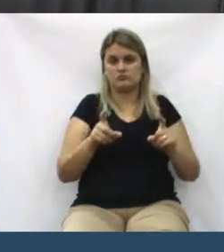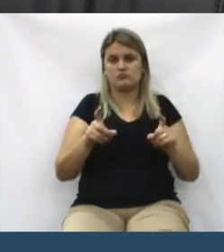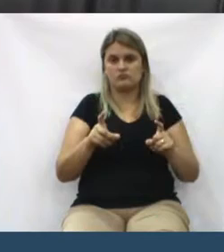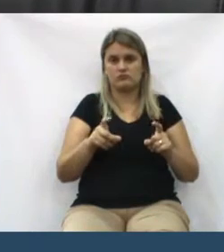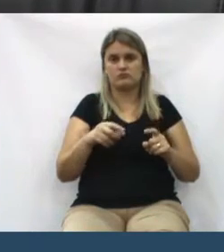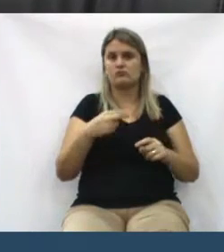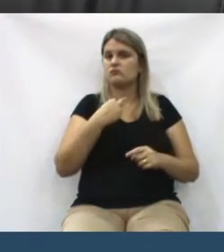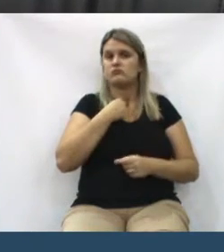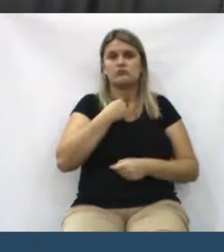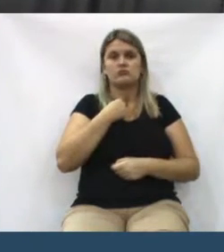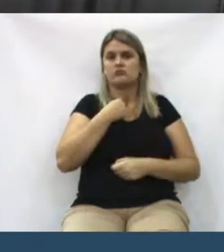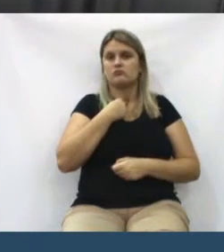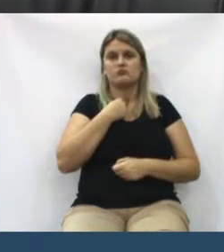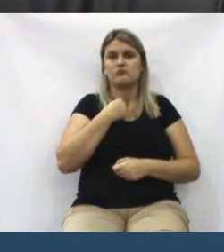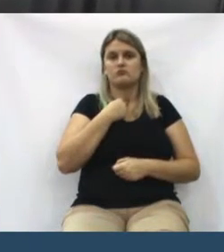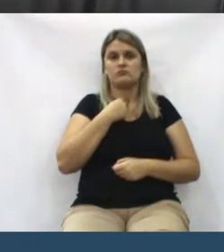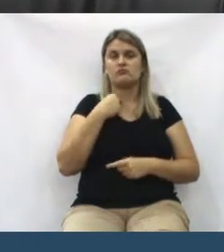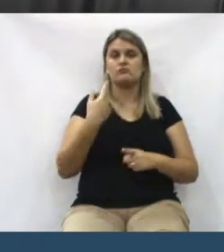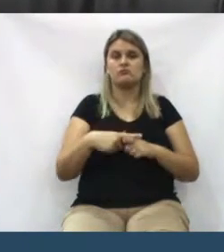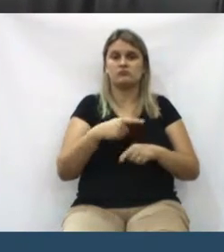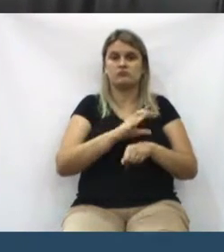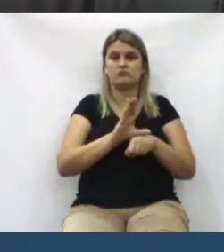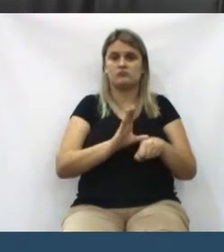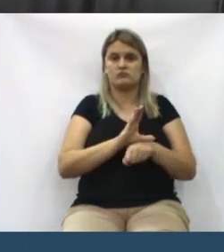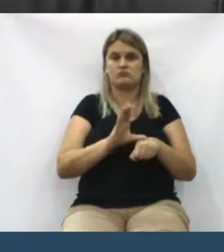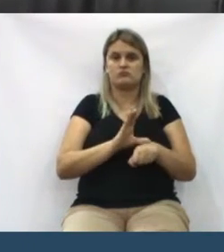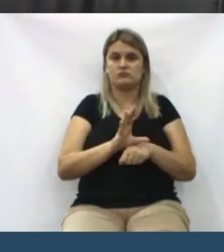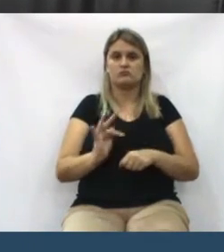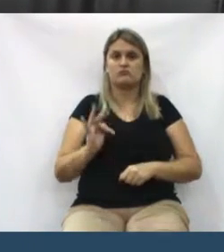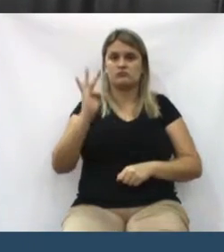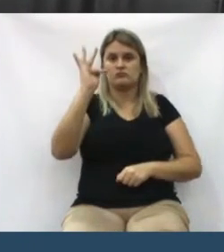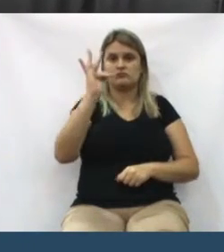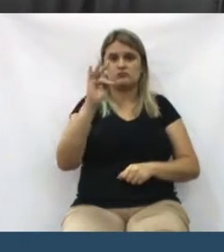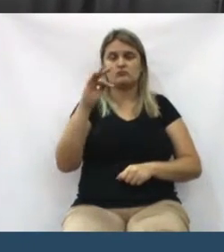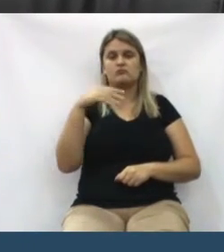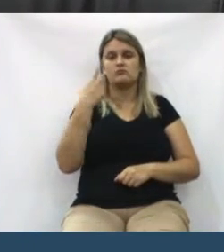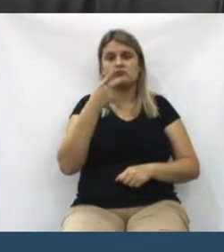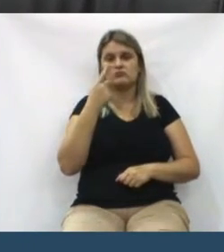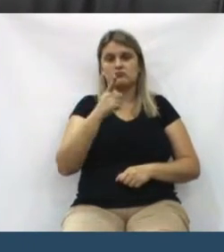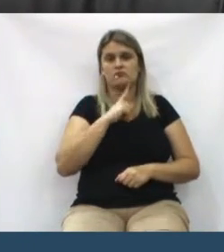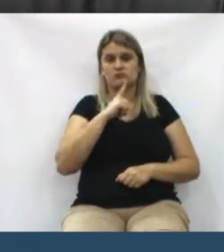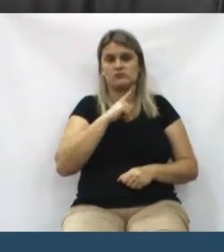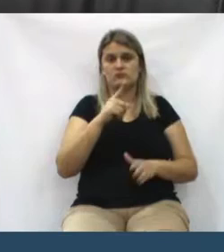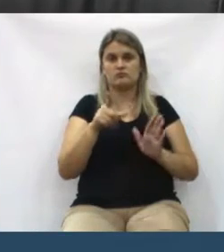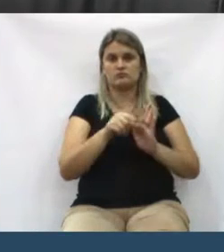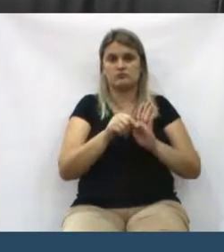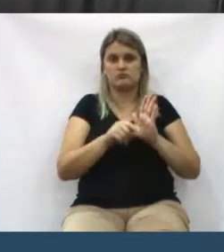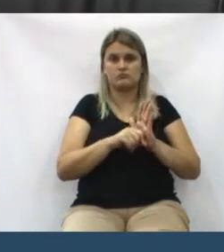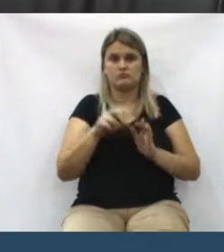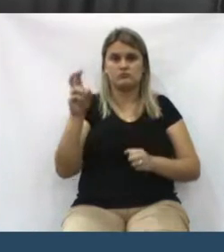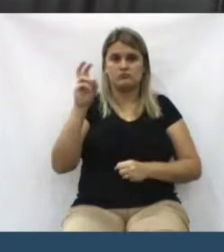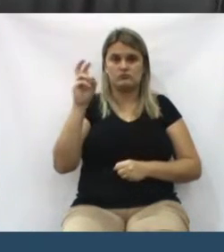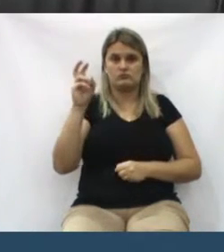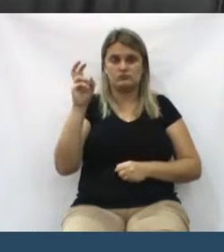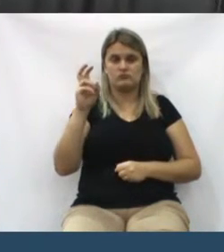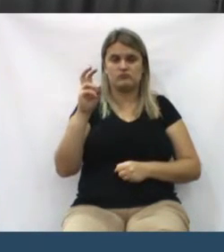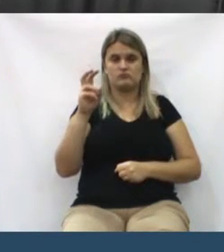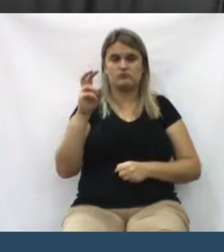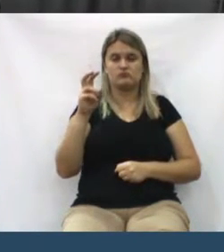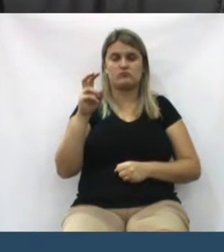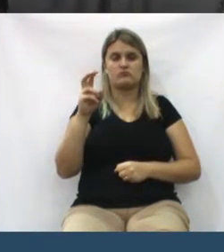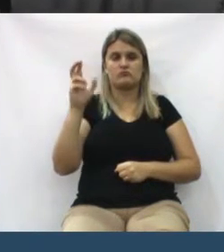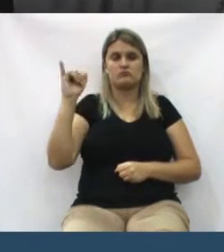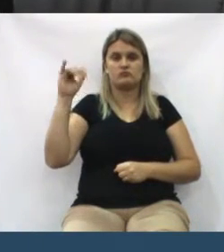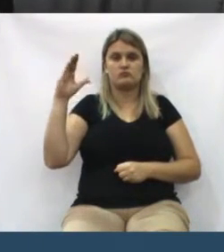pode. A Constituição Federal prevê, em seu artigo 5º, inciso 34,